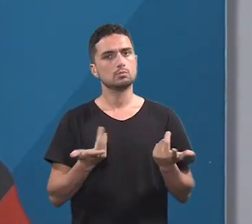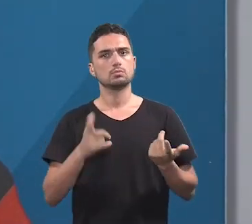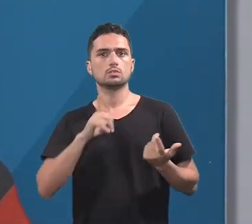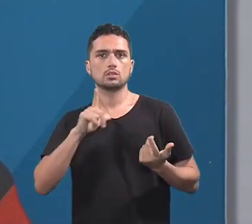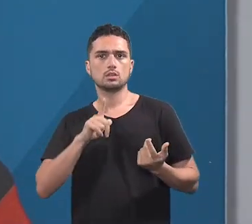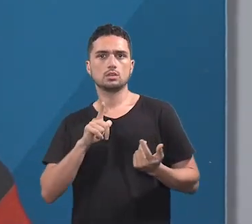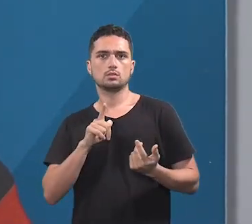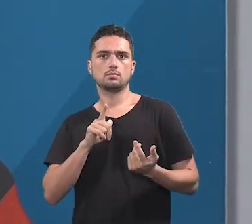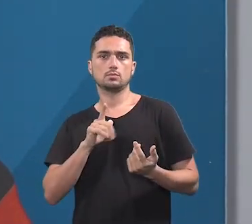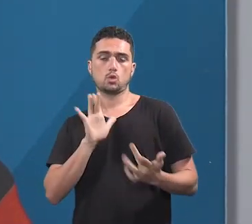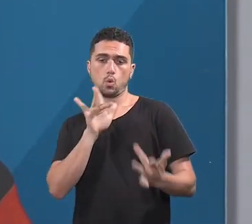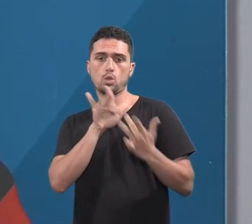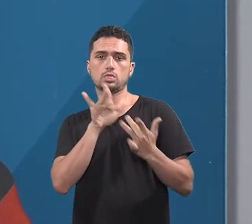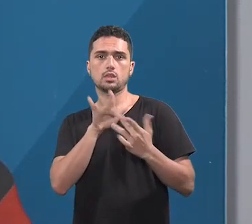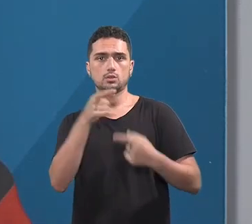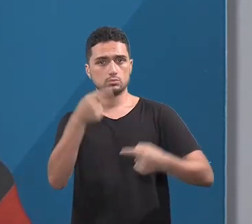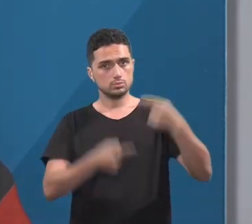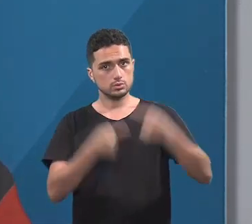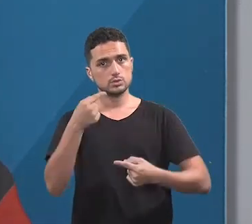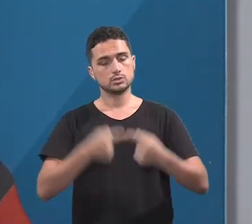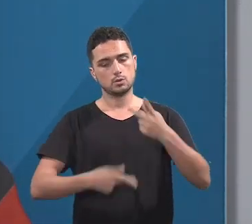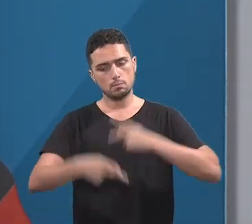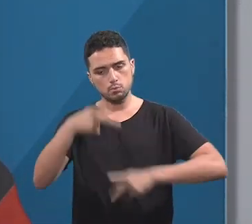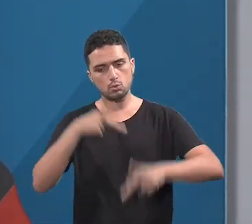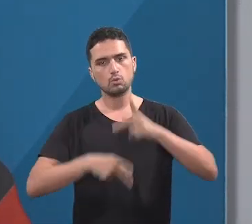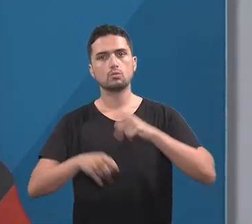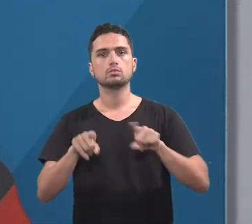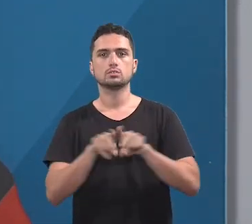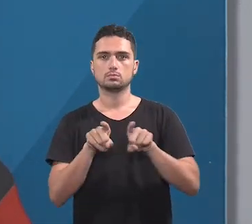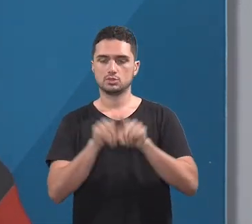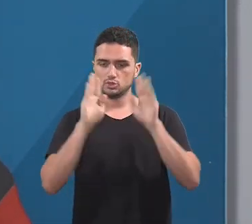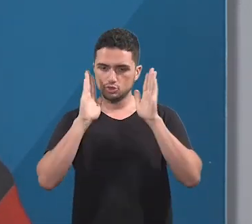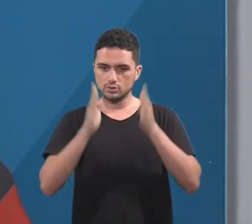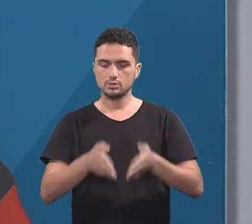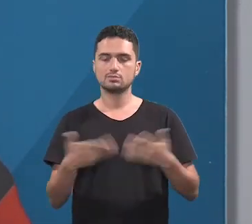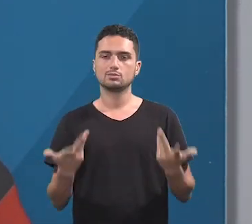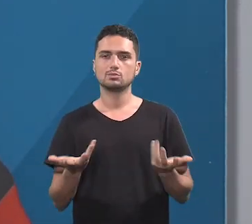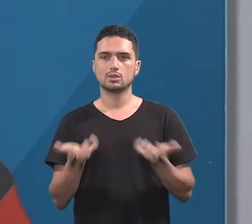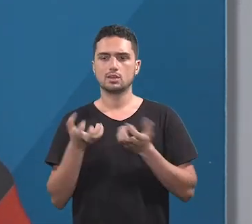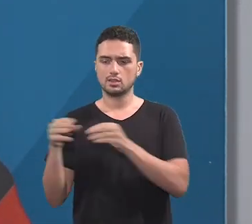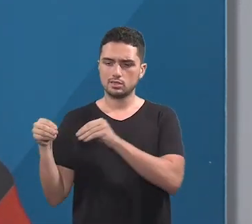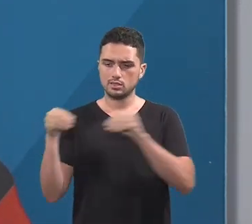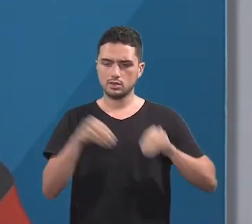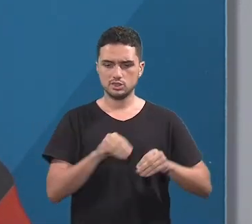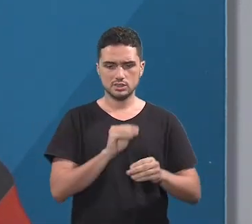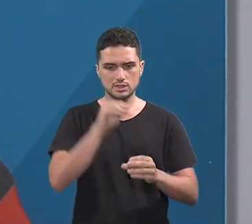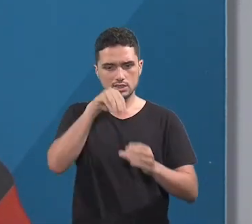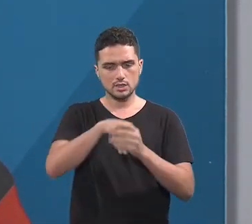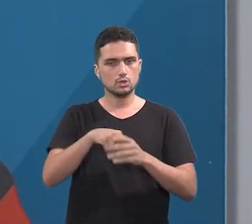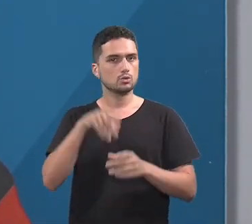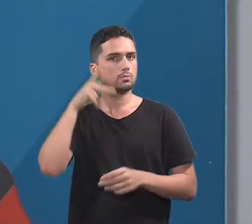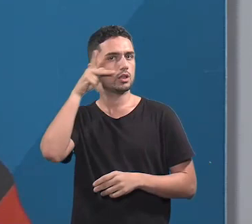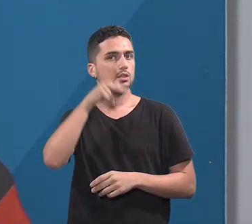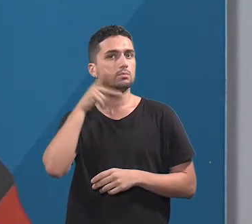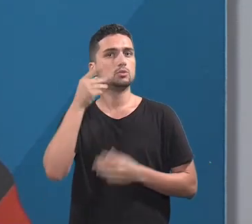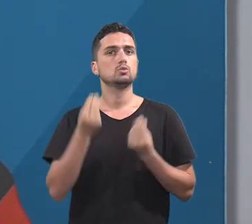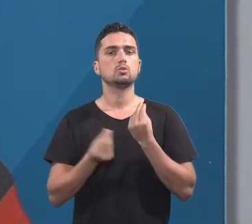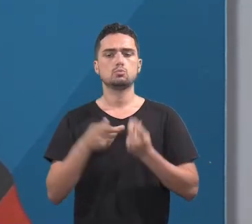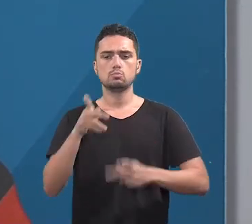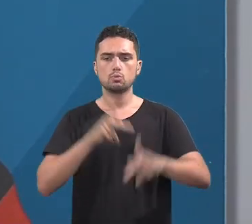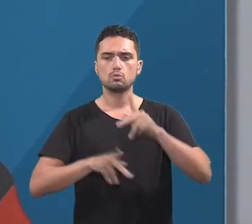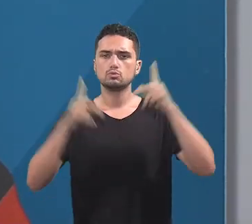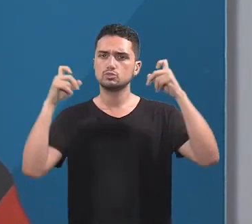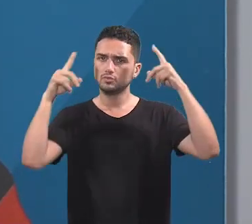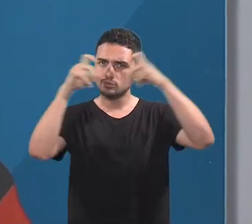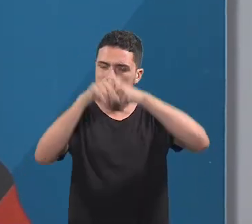mais da política diretamente com a população. Então a gente quer trazer isso para dentro do nosso, do parlamento, né, a dificuldade que a população